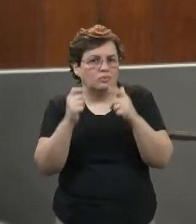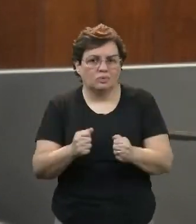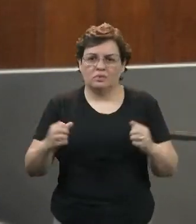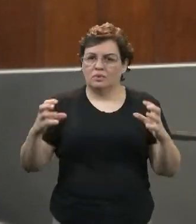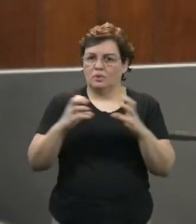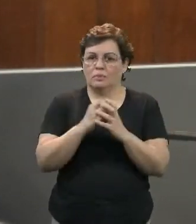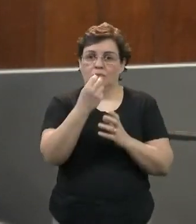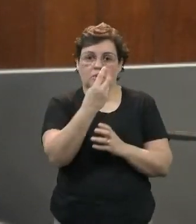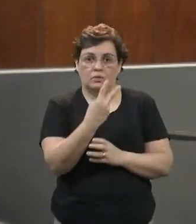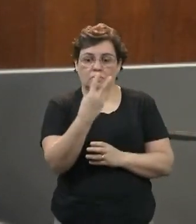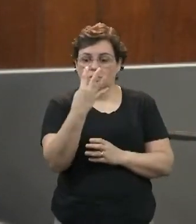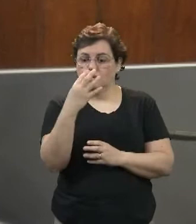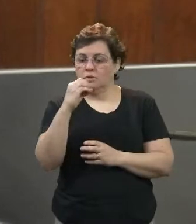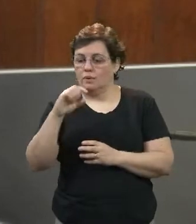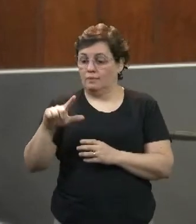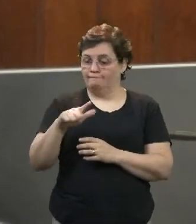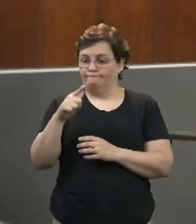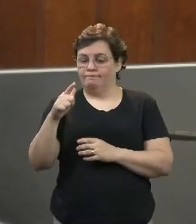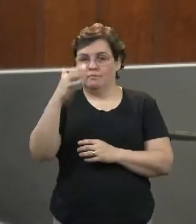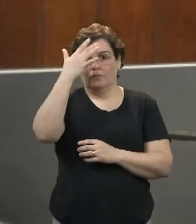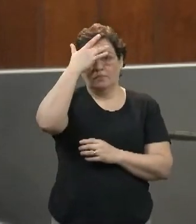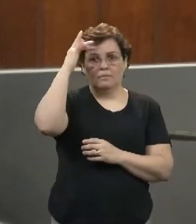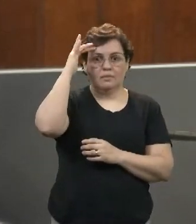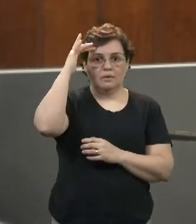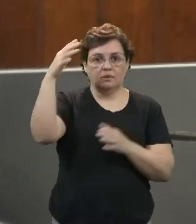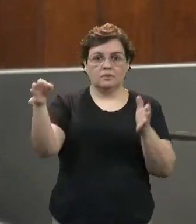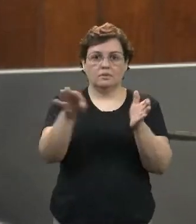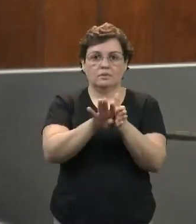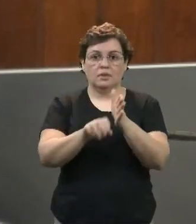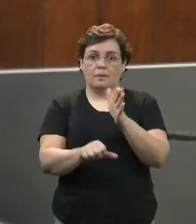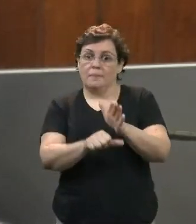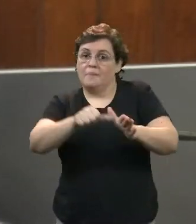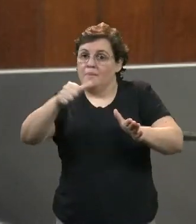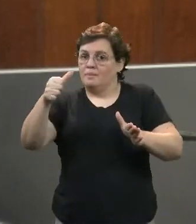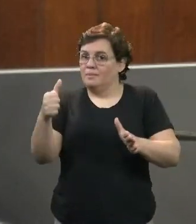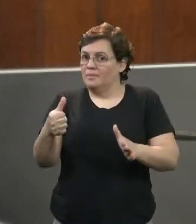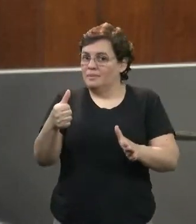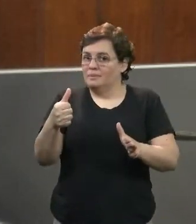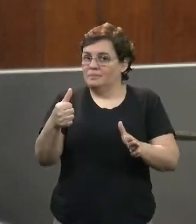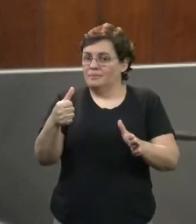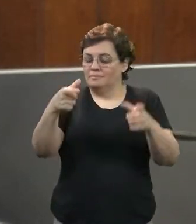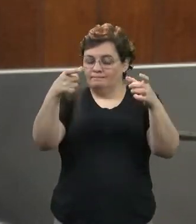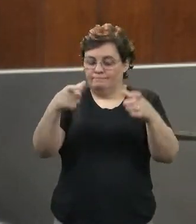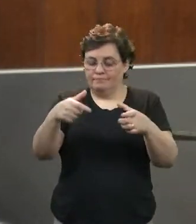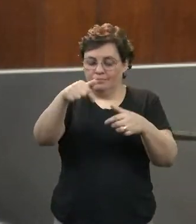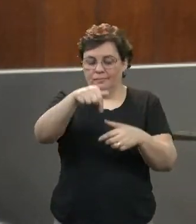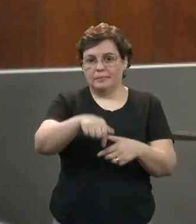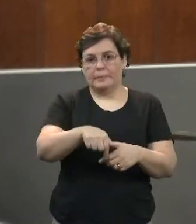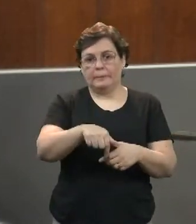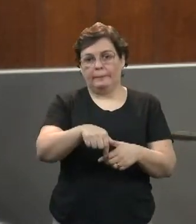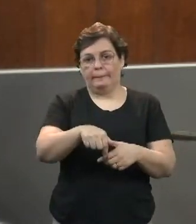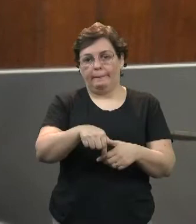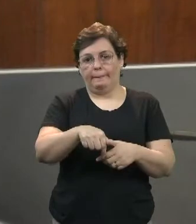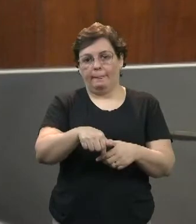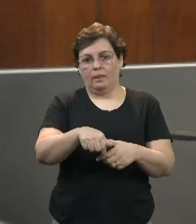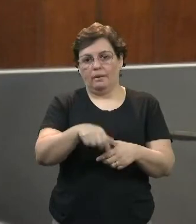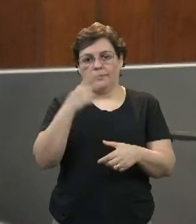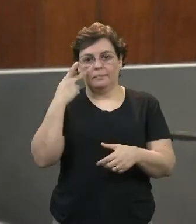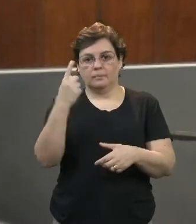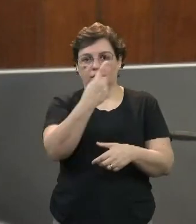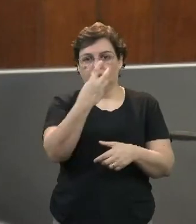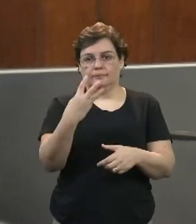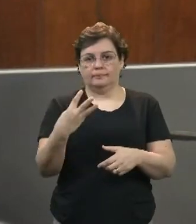mil pessoas, recaem, em primeiro lugar, a esses 13